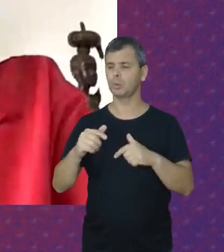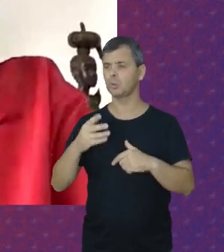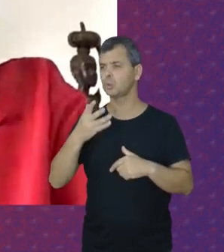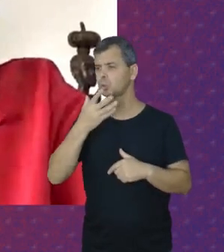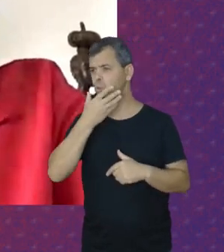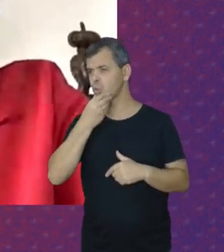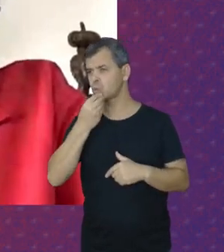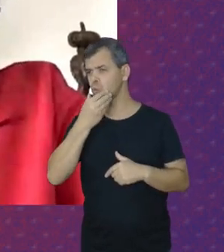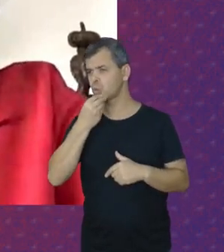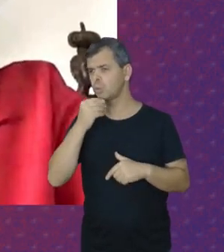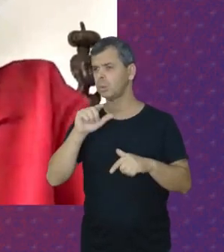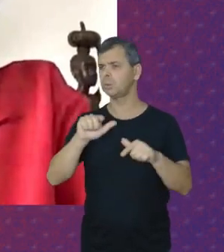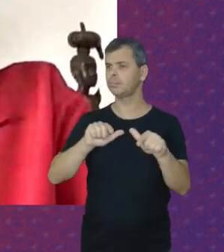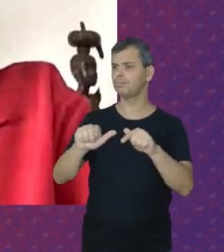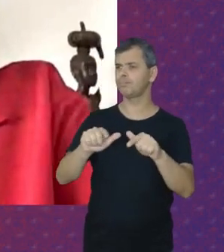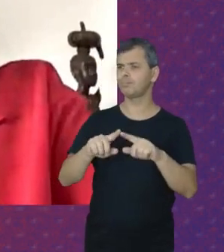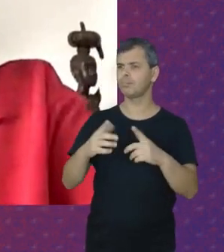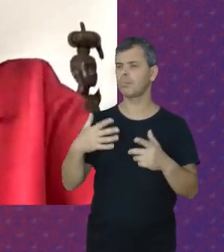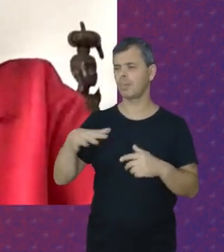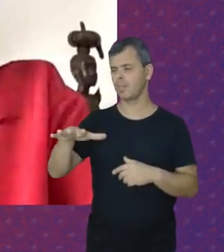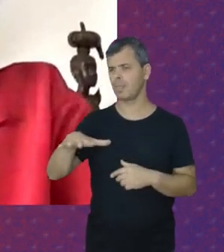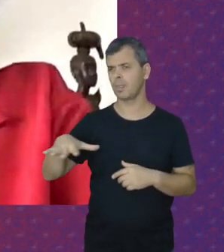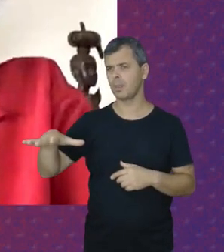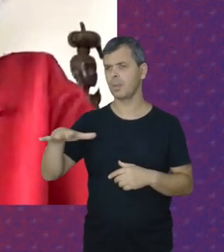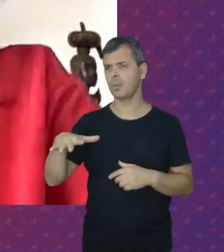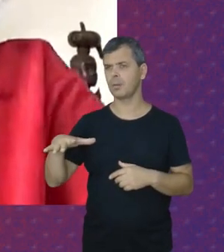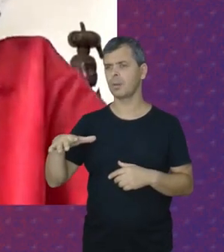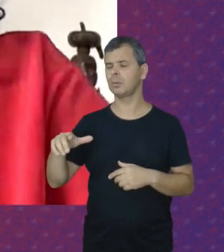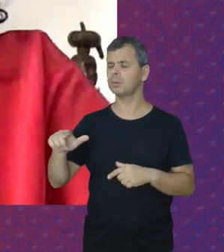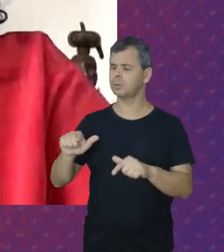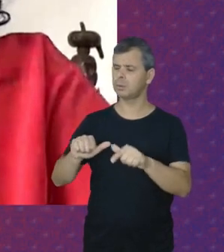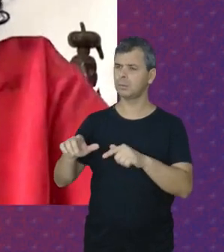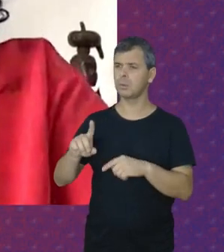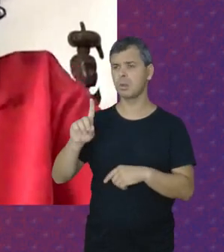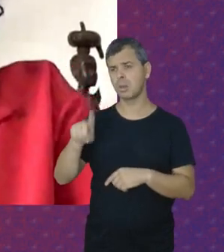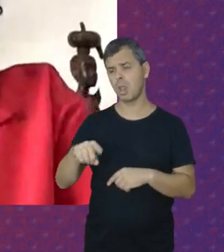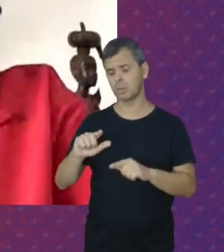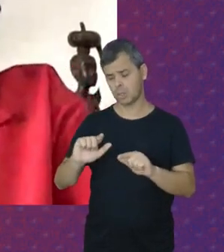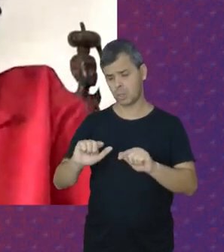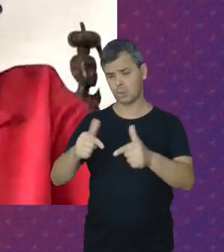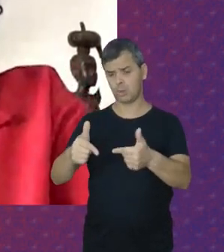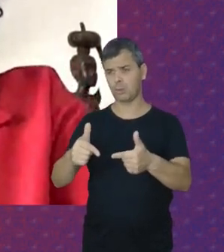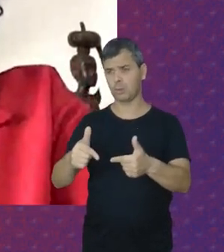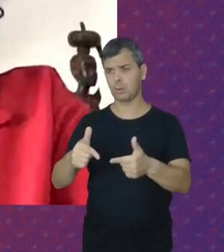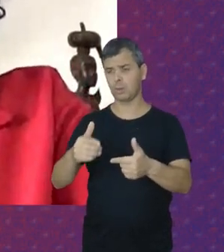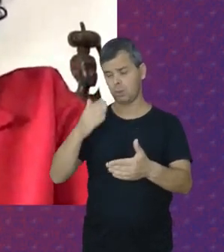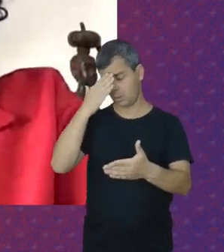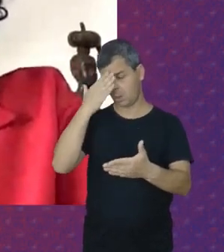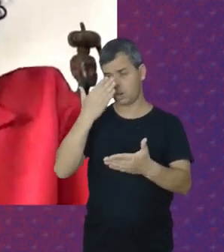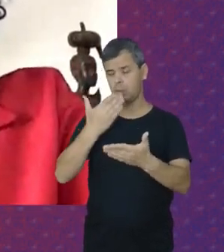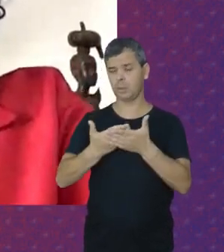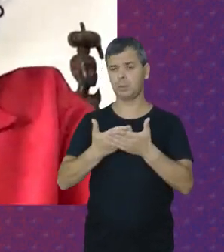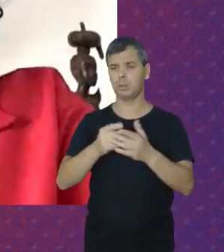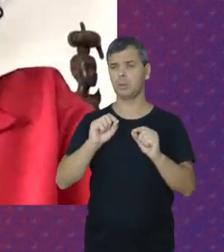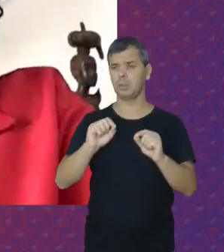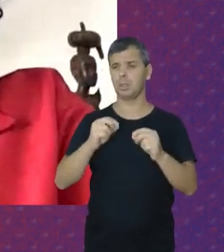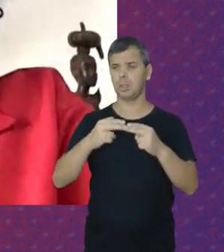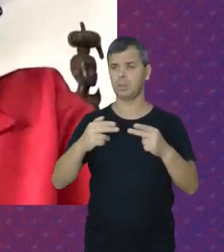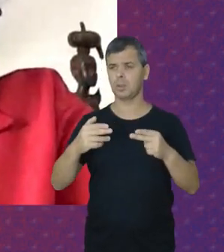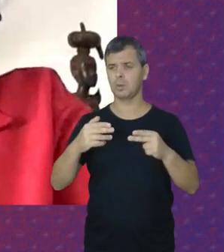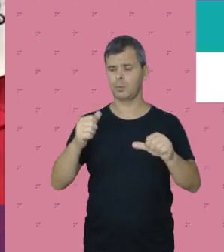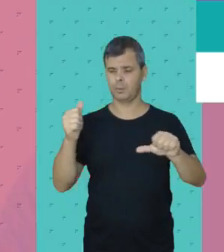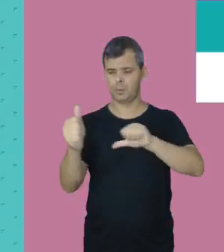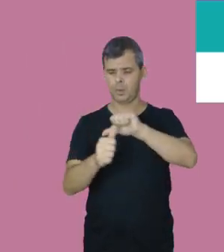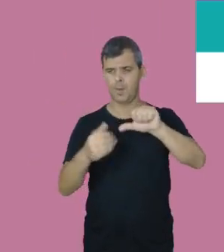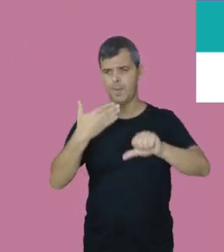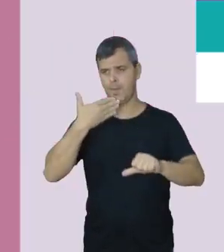trabalhadores Nessa área De serviço Então é esse Desafio A gente acredita Que as coisas Vão mudar